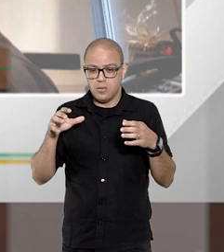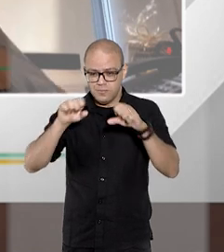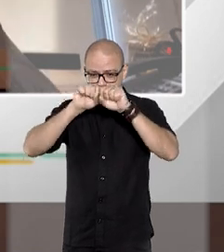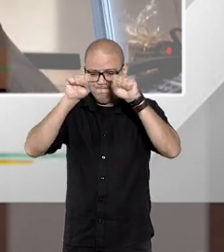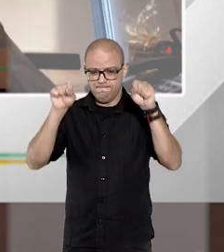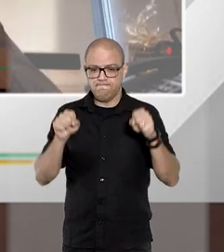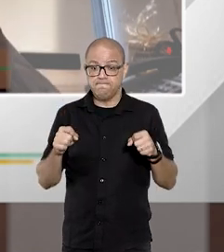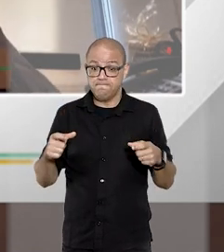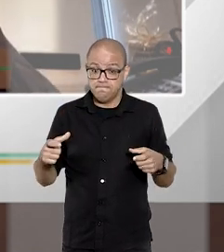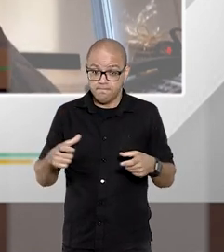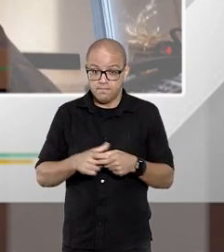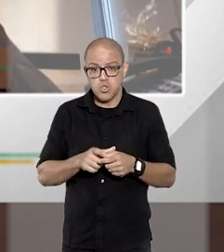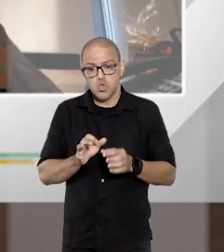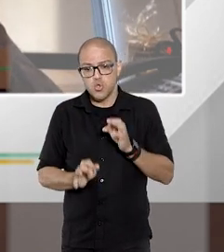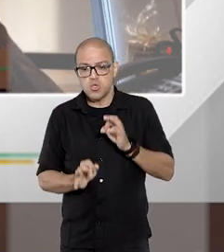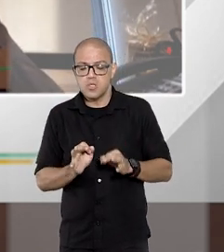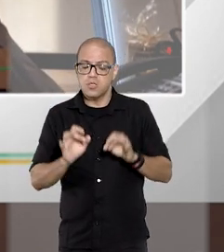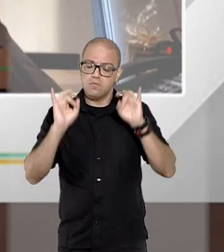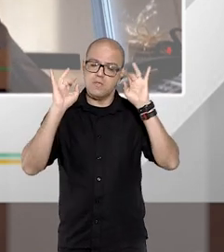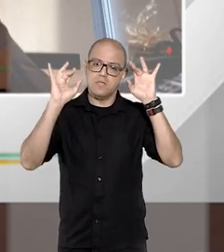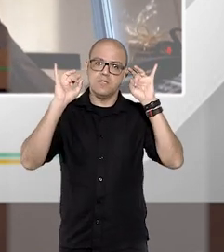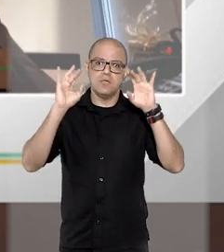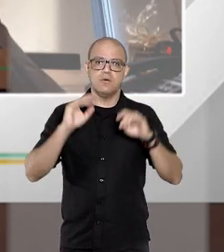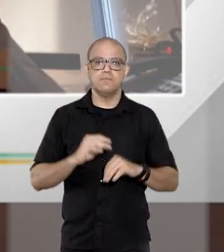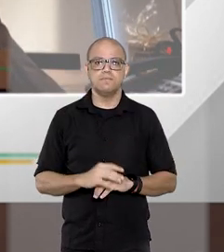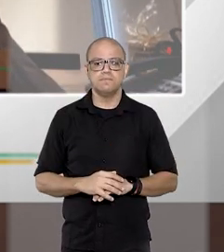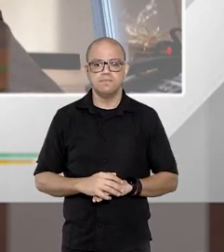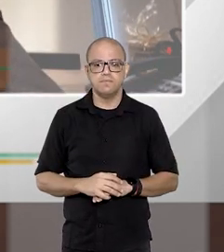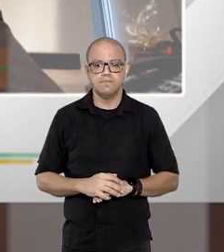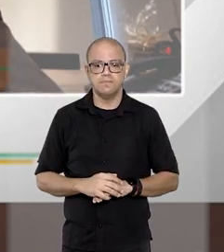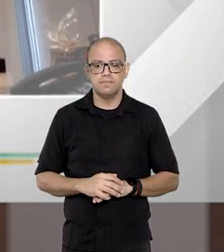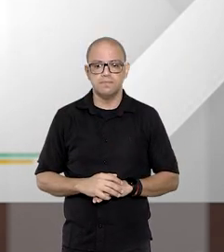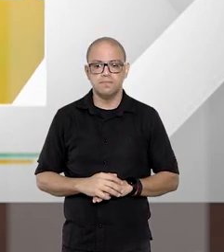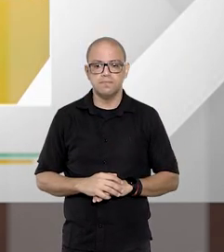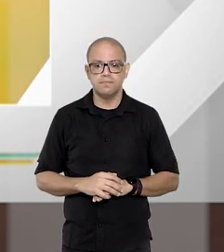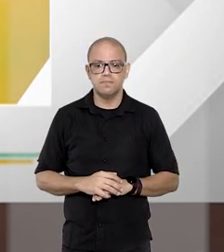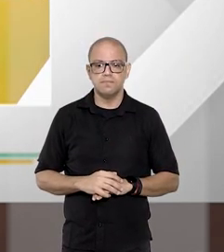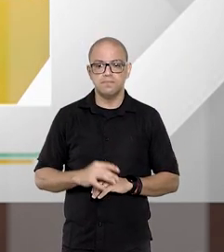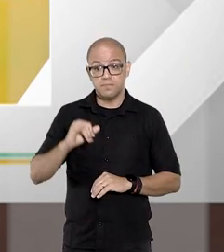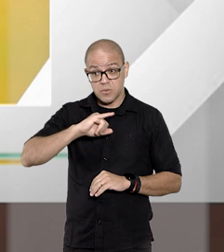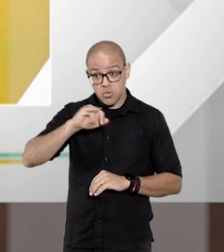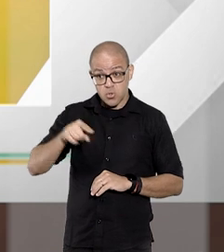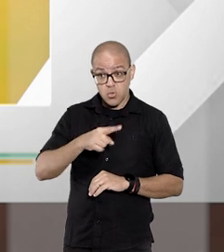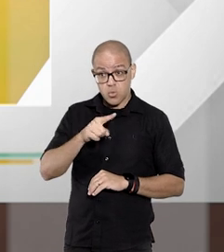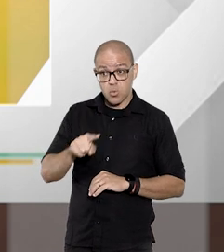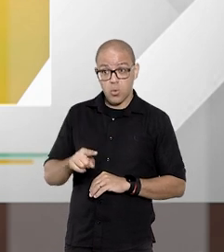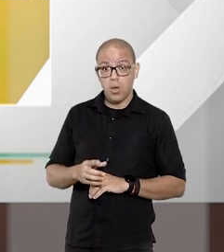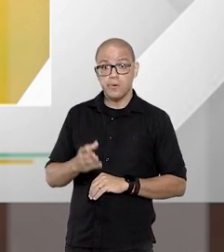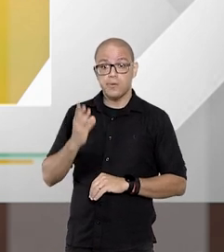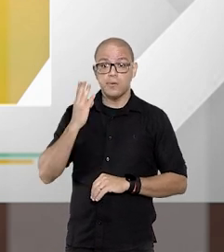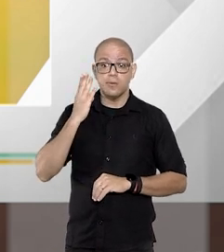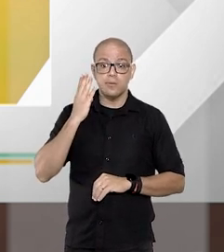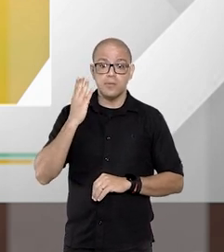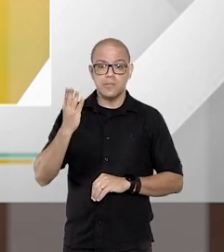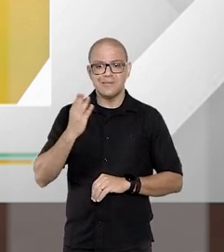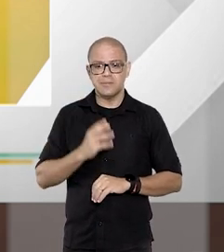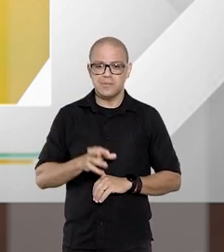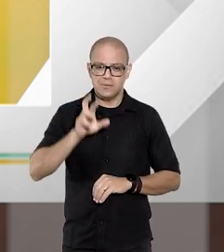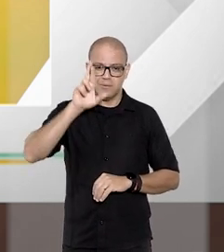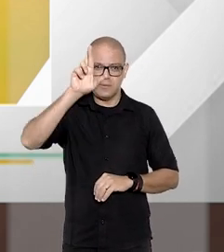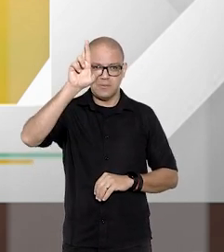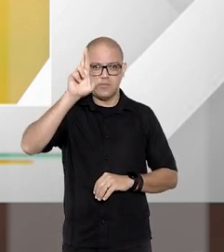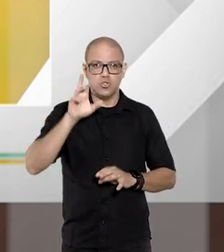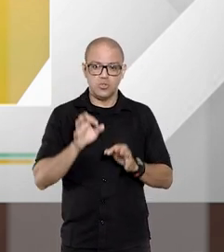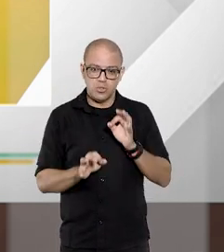microsistema de juizado especial doutor João Luiz em que situações os